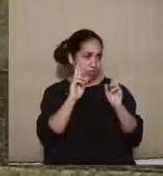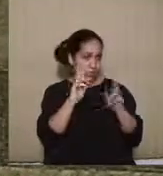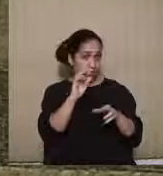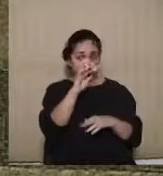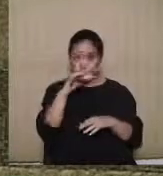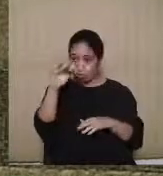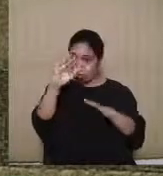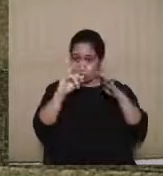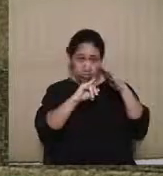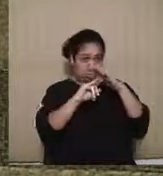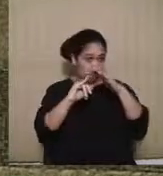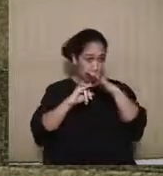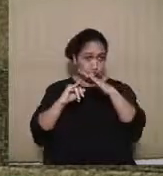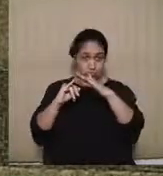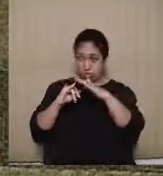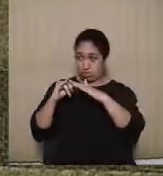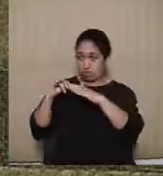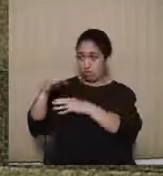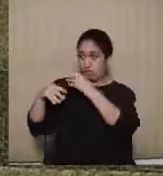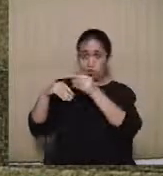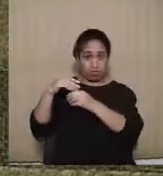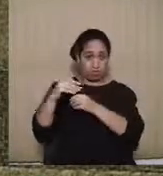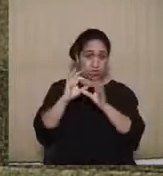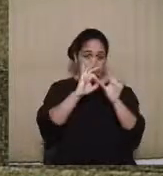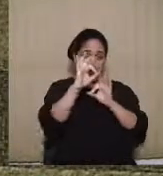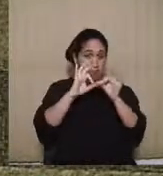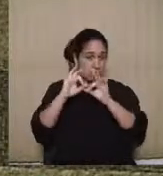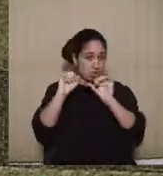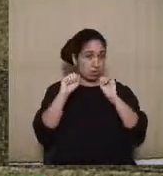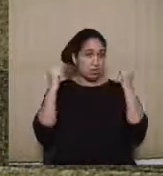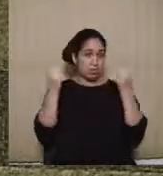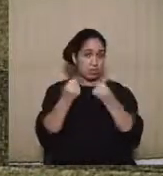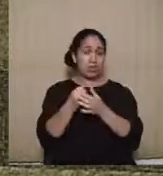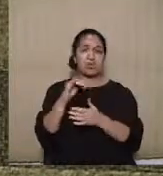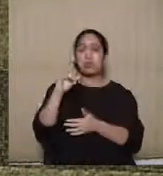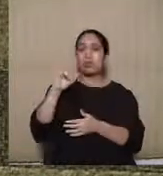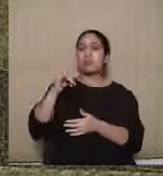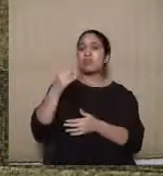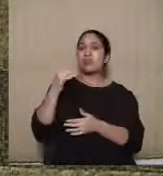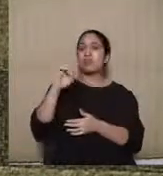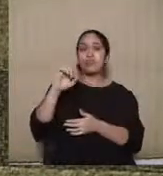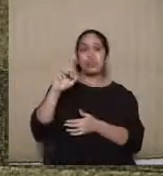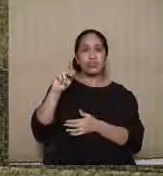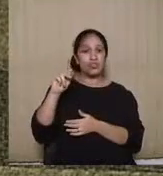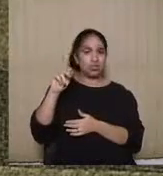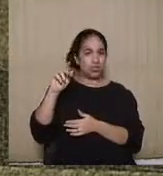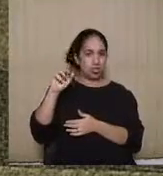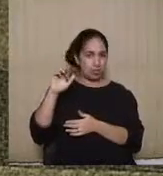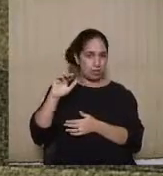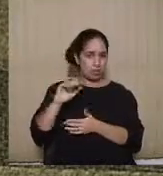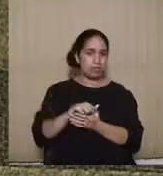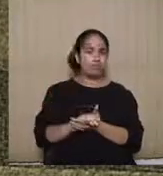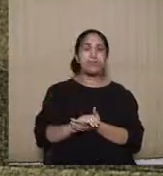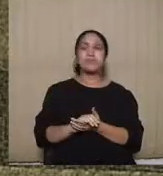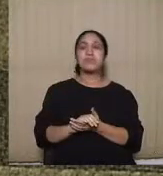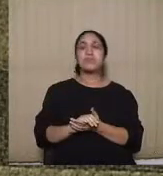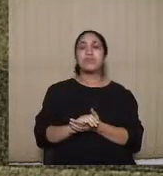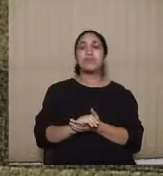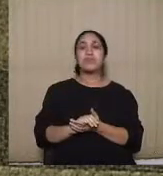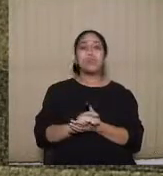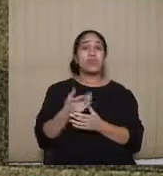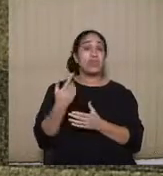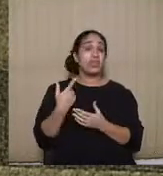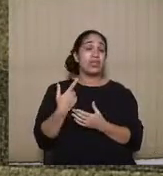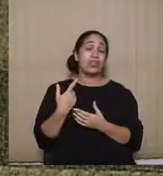instituições envolvidas na organização do seminário a EGEP, a Escola Judiciária Eleitoral Paulista, porque eu